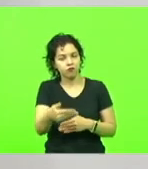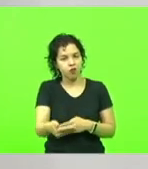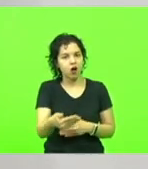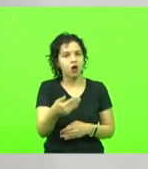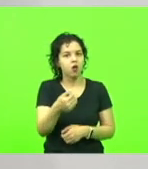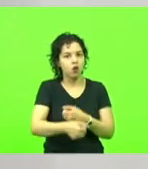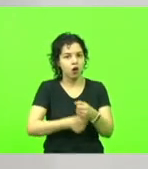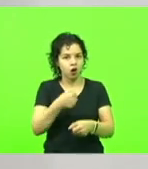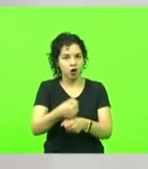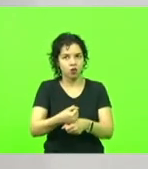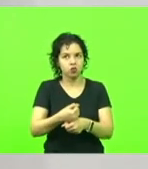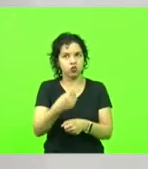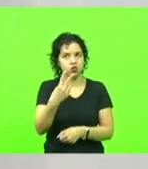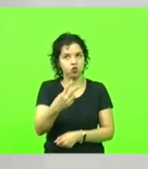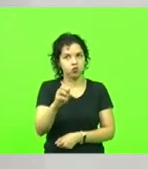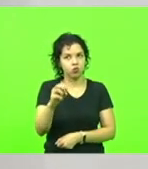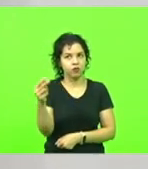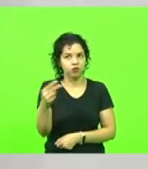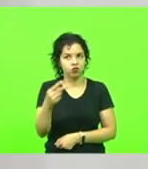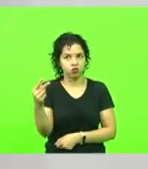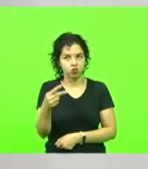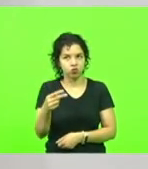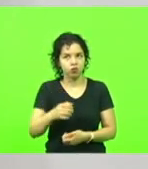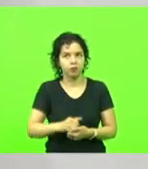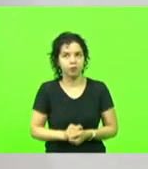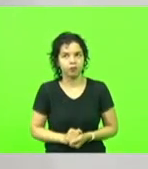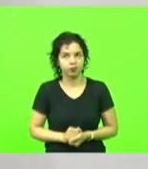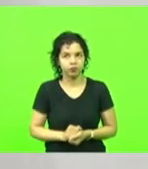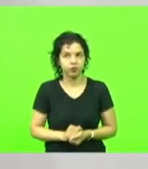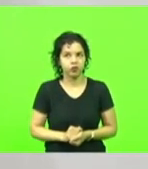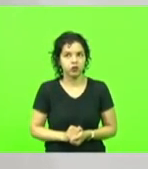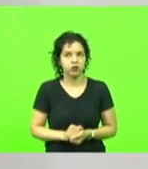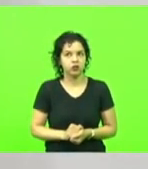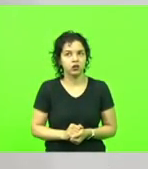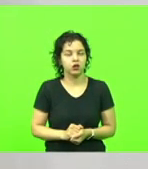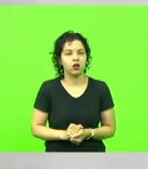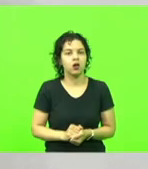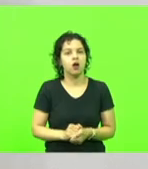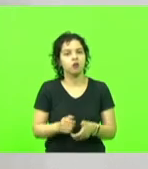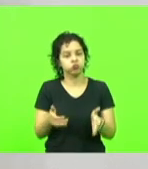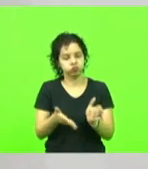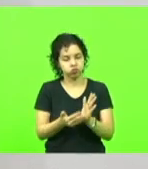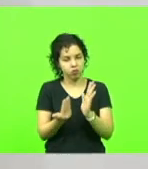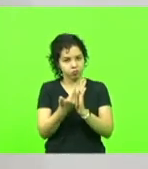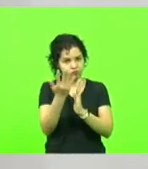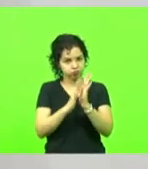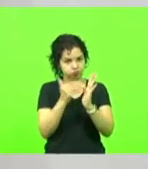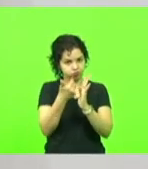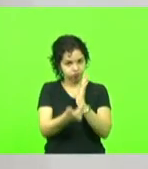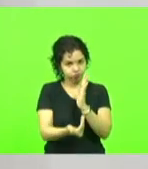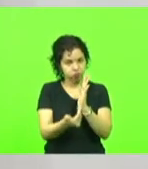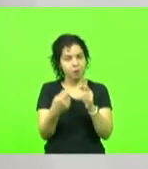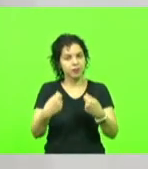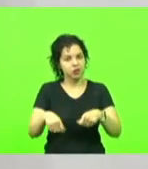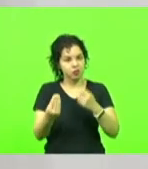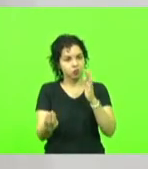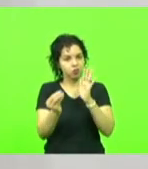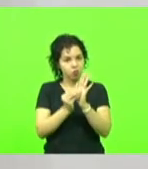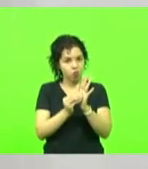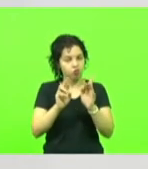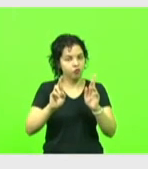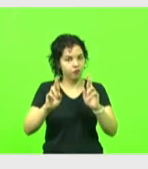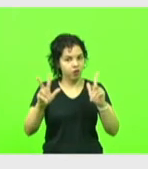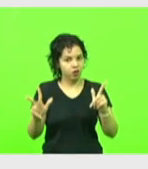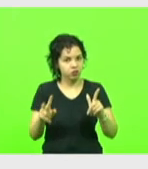2022. Pode passar. Que na descompactação da tabela seja estabelecida uma diferença de 50%